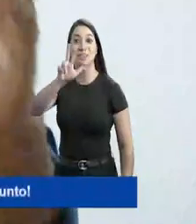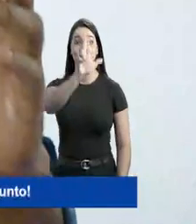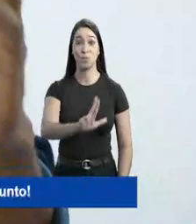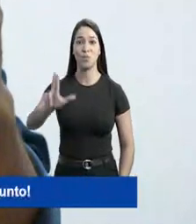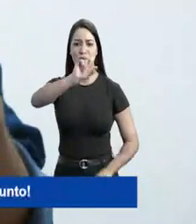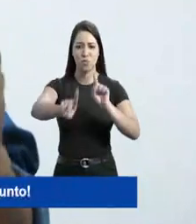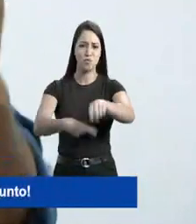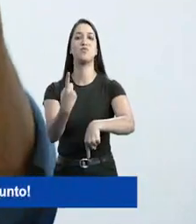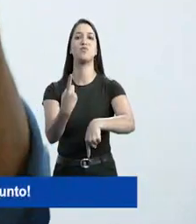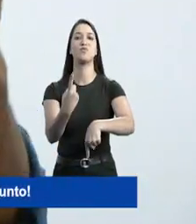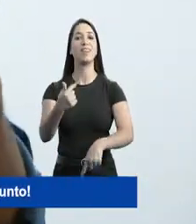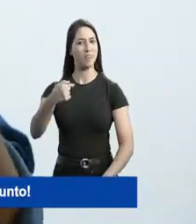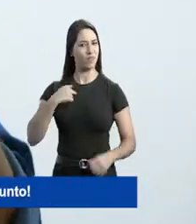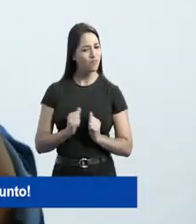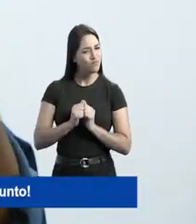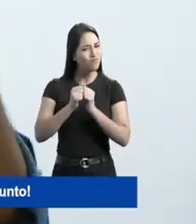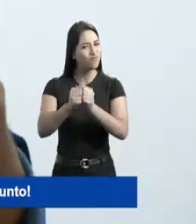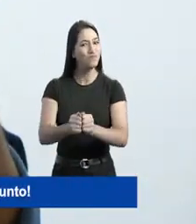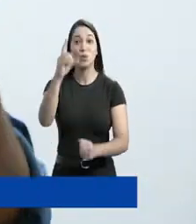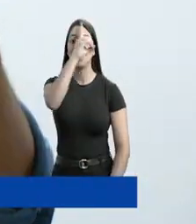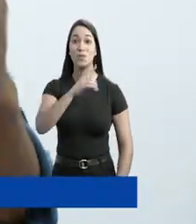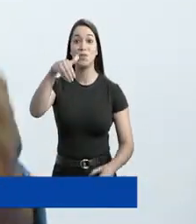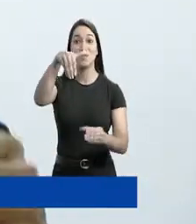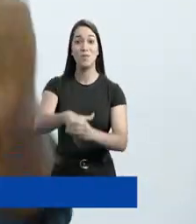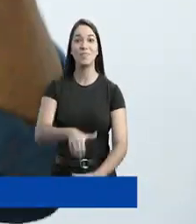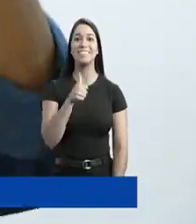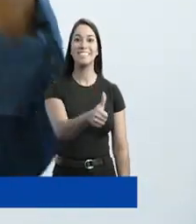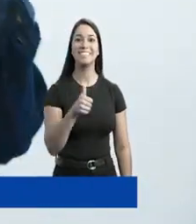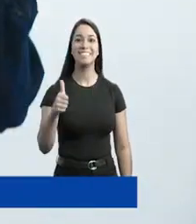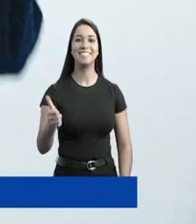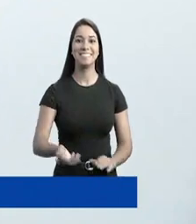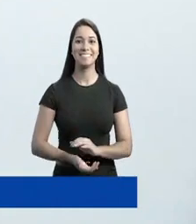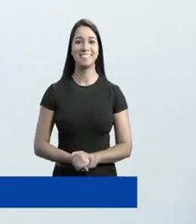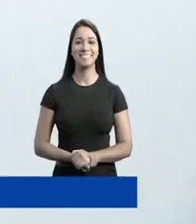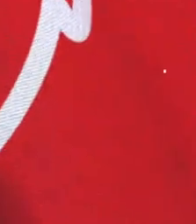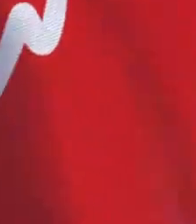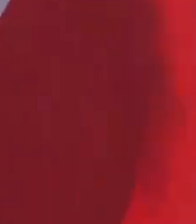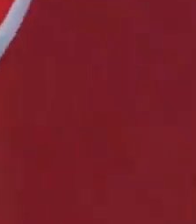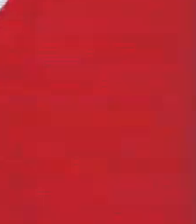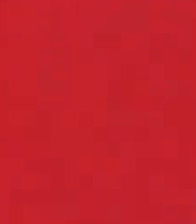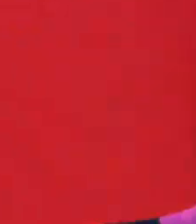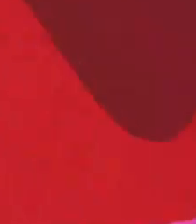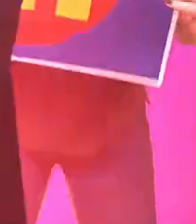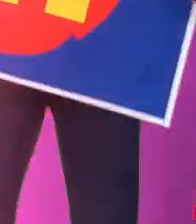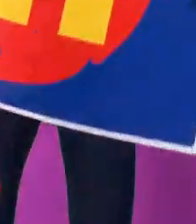Com Odelmo, Berlândia vai pra frente. Eu tô junto. Nesse domingo, meu voto é onze. Onze!